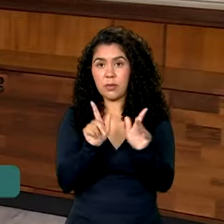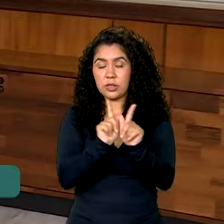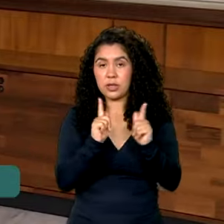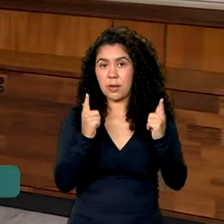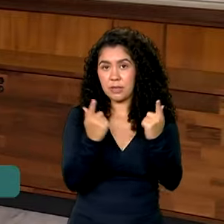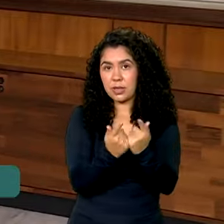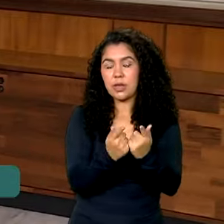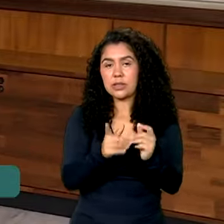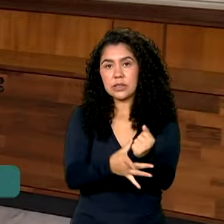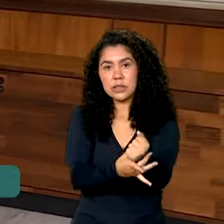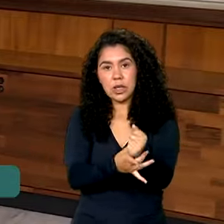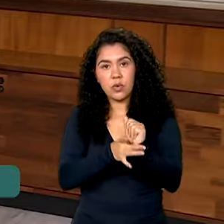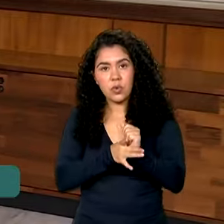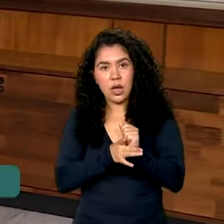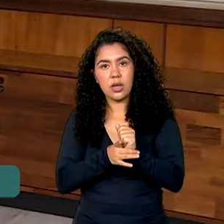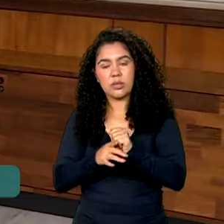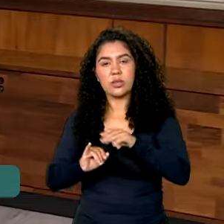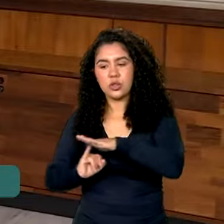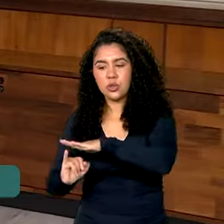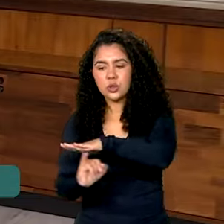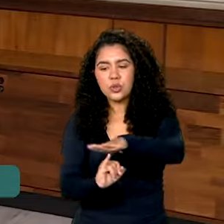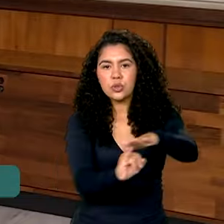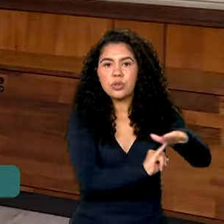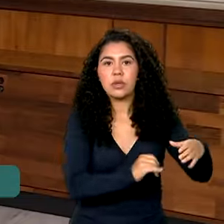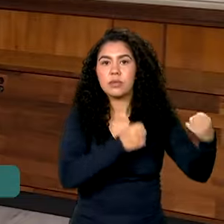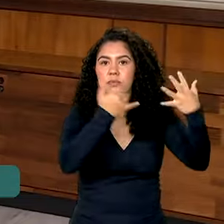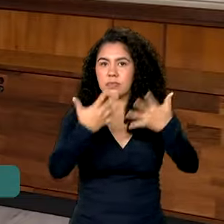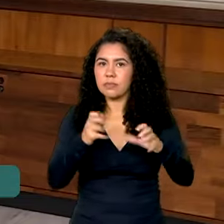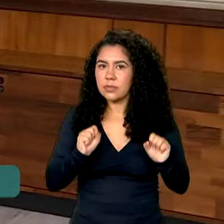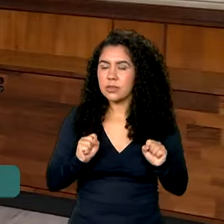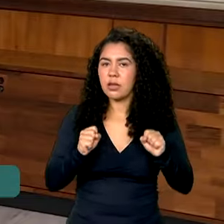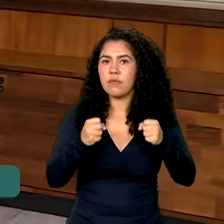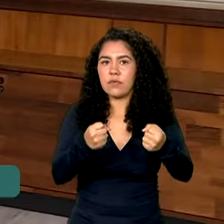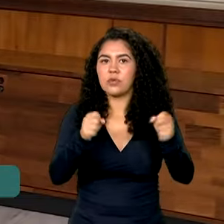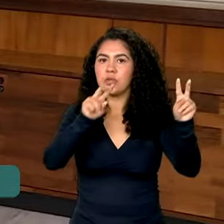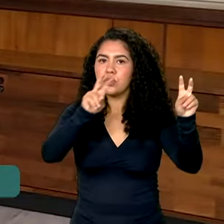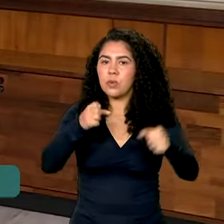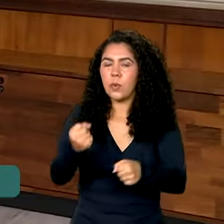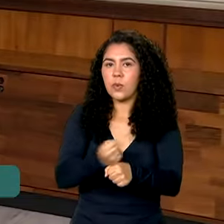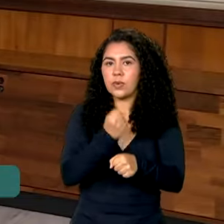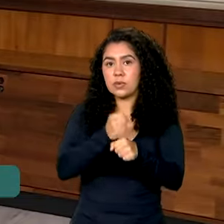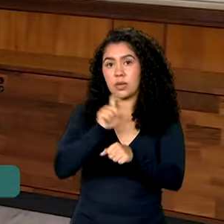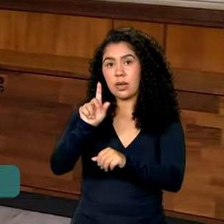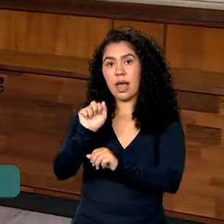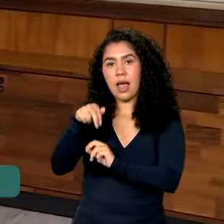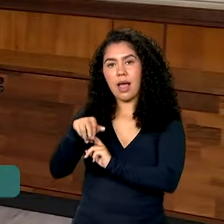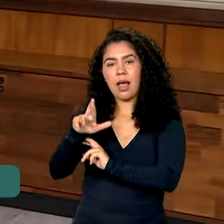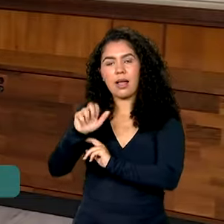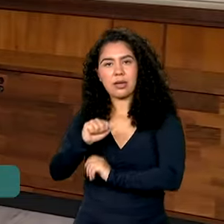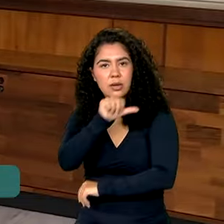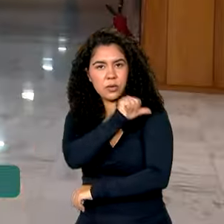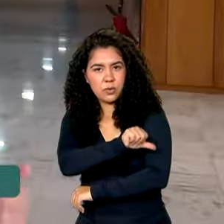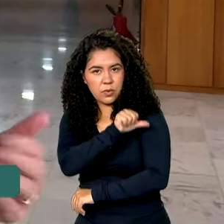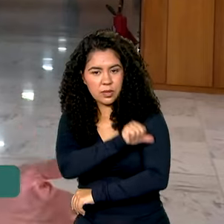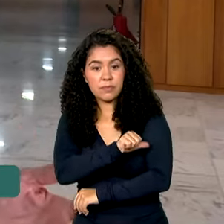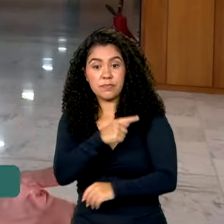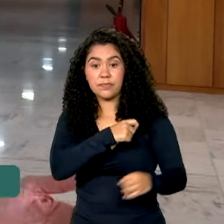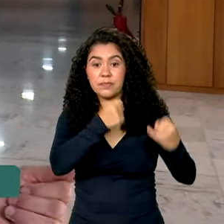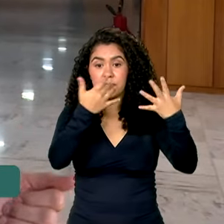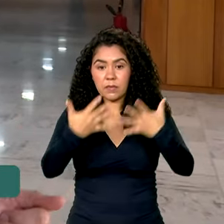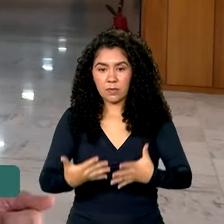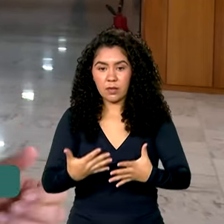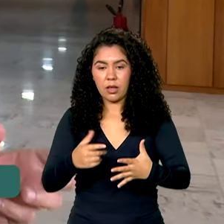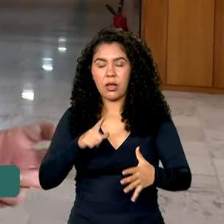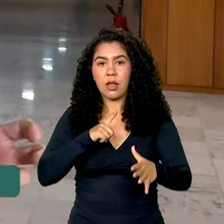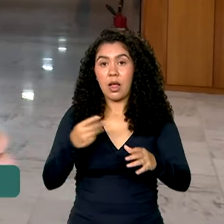defendeu a retomada da construção de Angra 3 e de investimentos no Programa Nuclear Brasileiro. A ativação